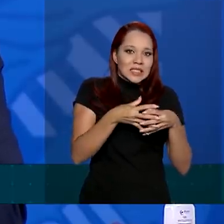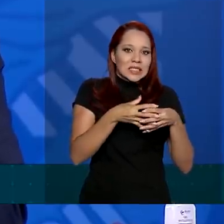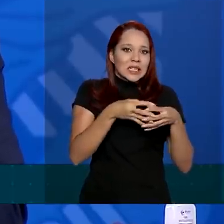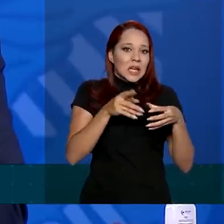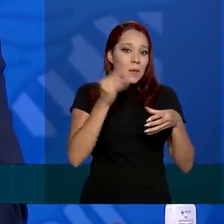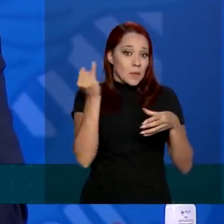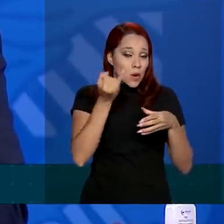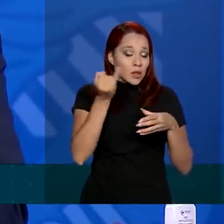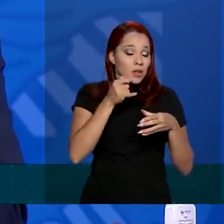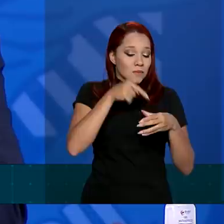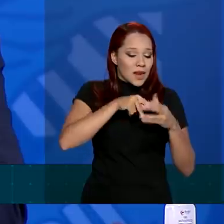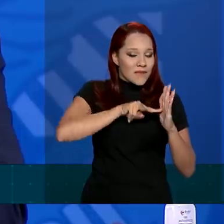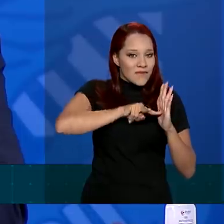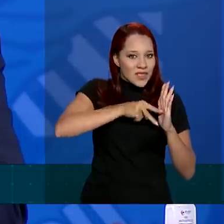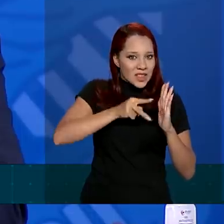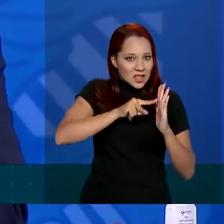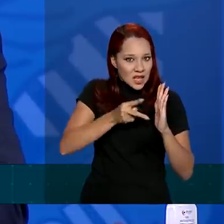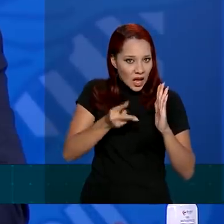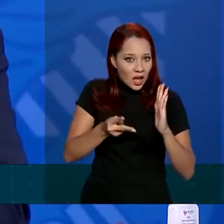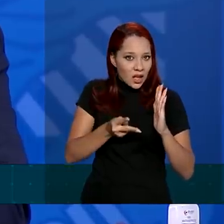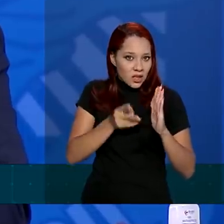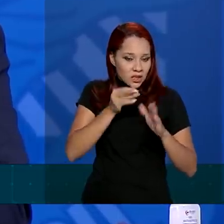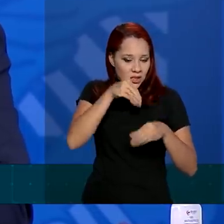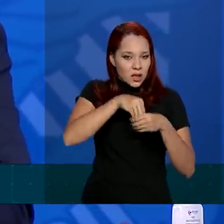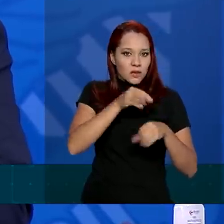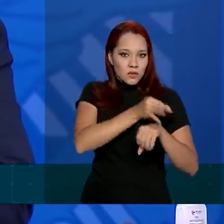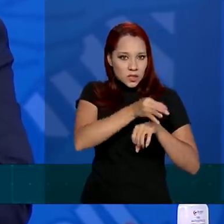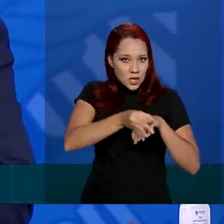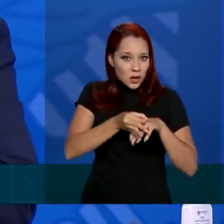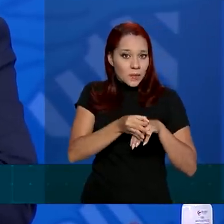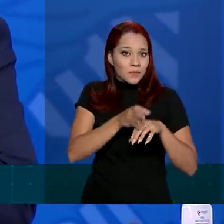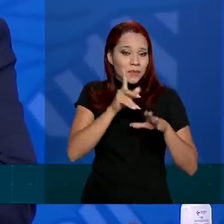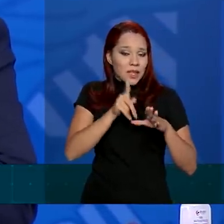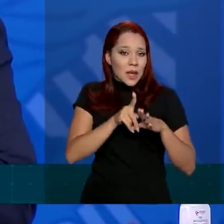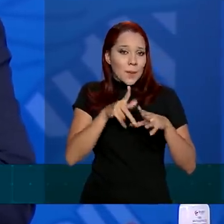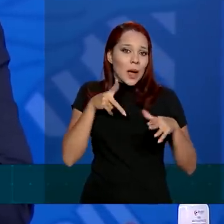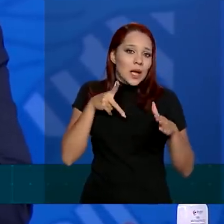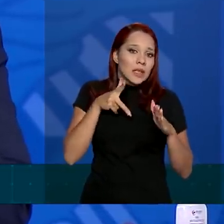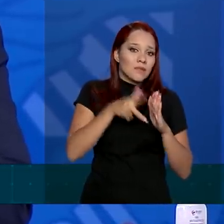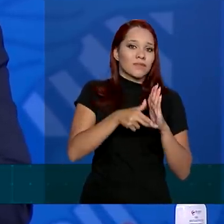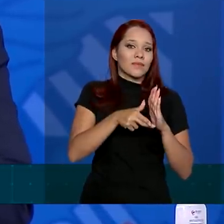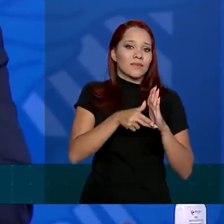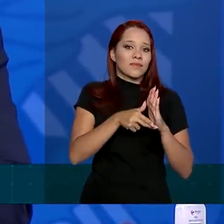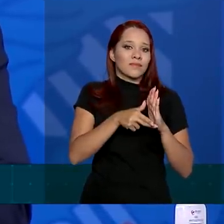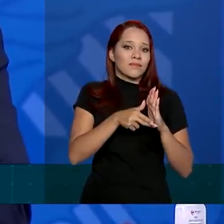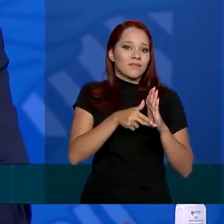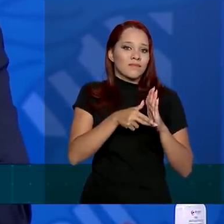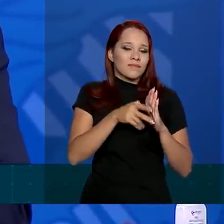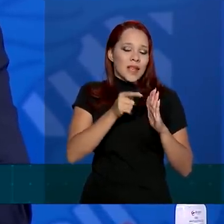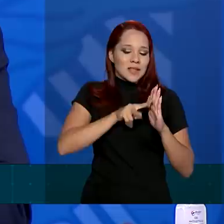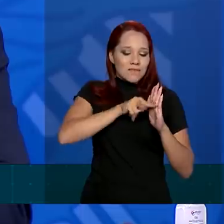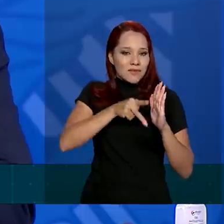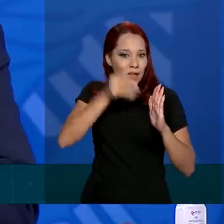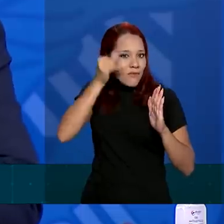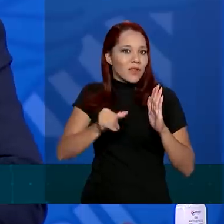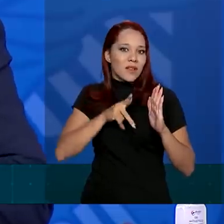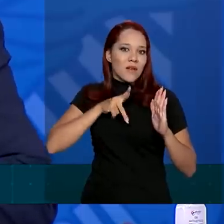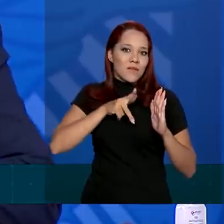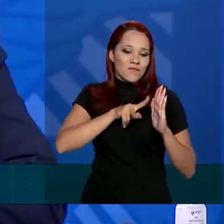replicação viral, para que ele possa se replicar na célula e inibir, potencialmente inibir essa replicação.